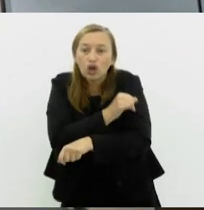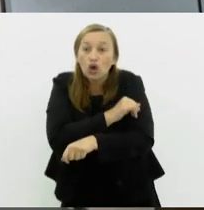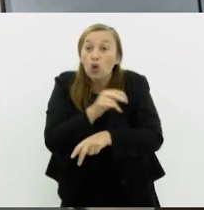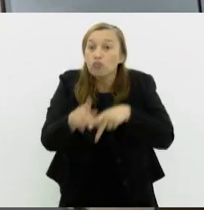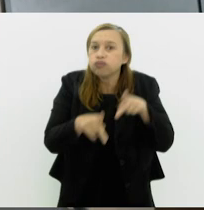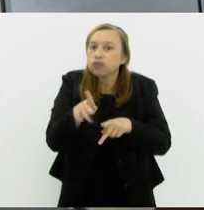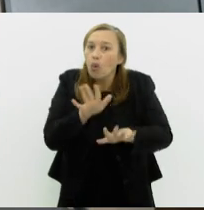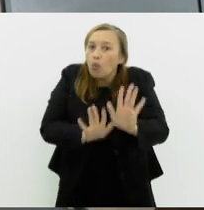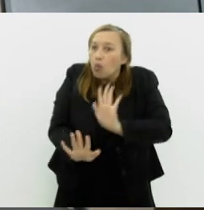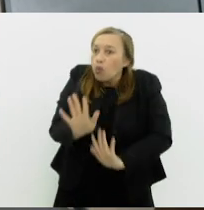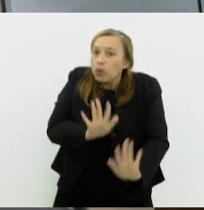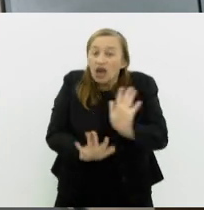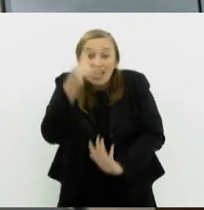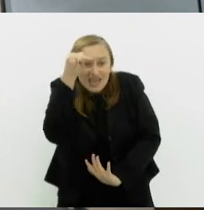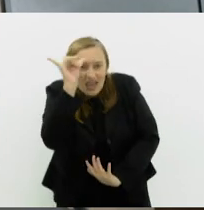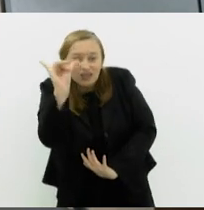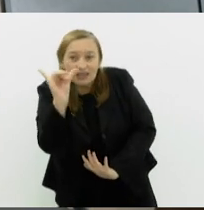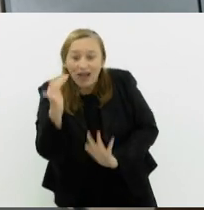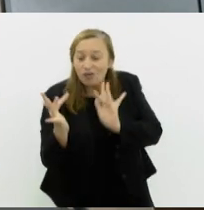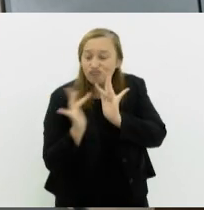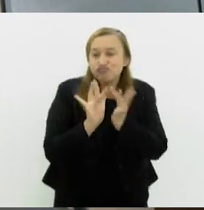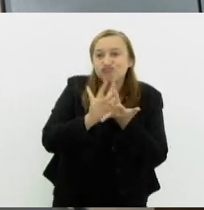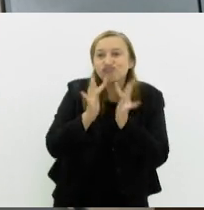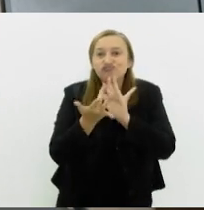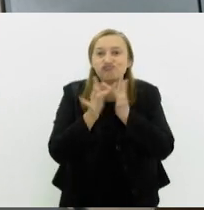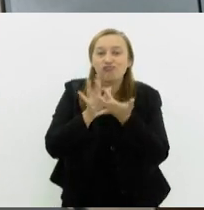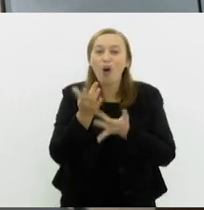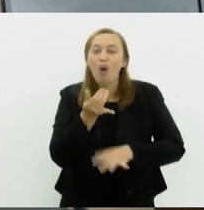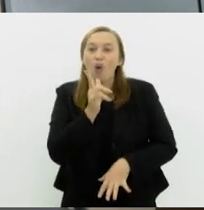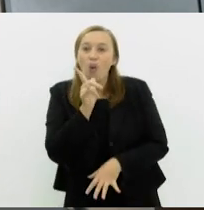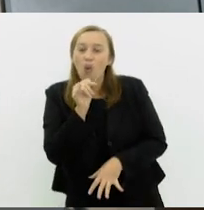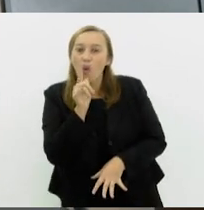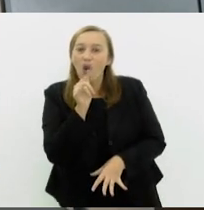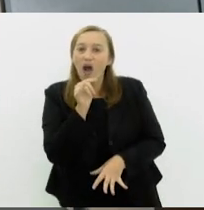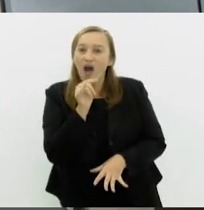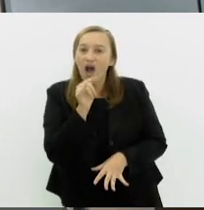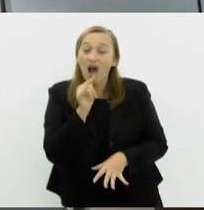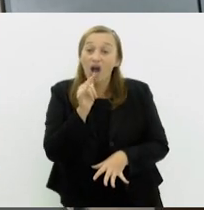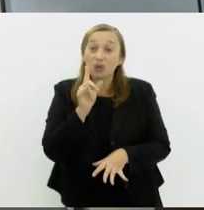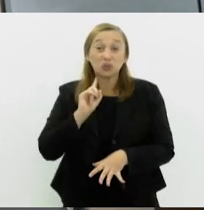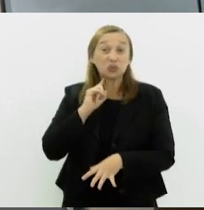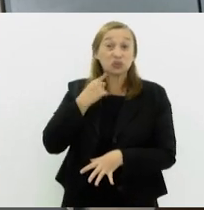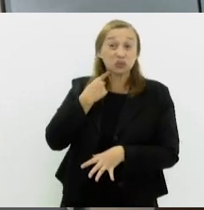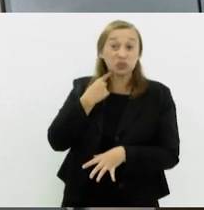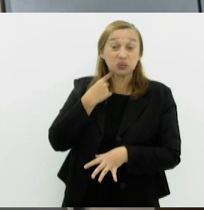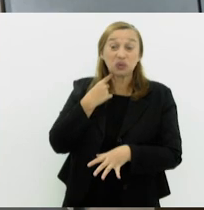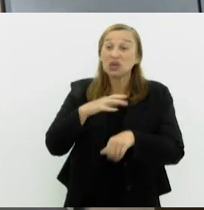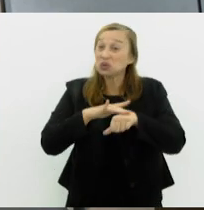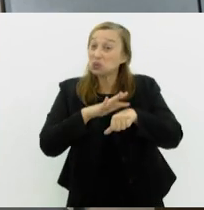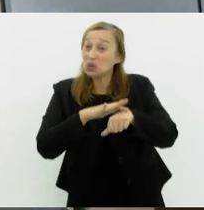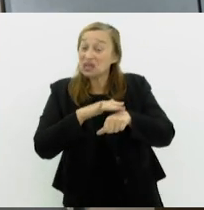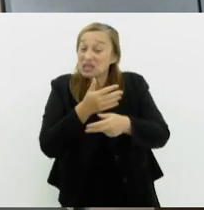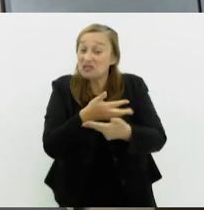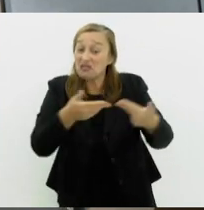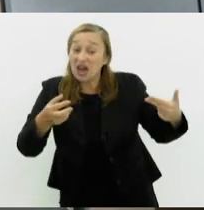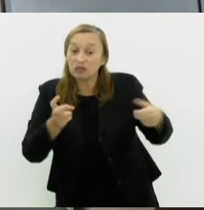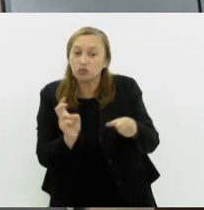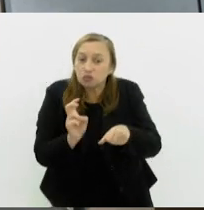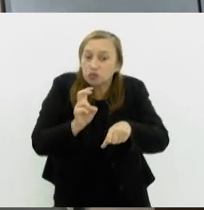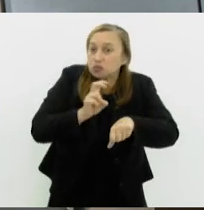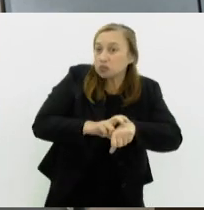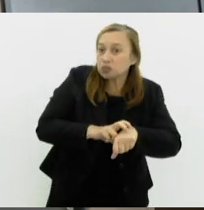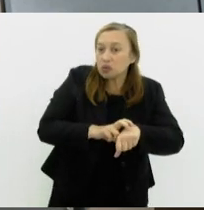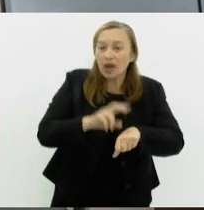cuidado e evitar contato com a água contaminada. Entre as principais doenças que podem ser transmitidas estão a leptospirose,